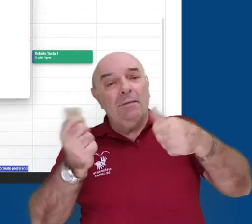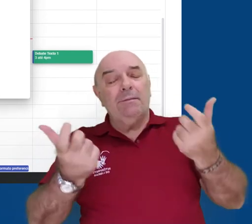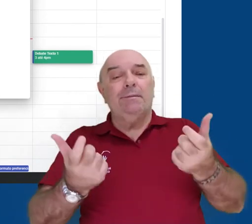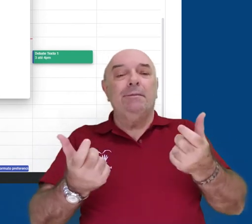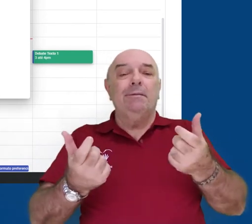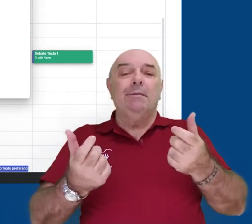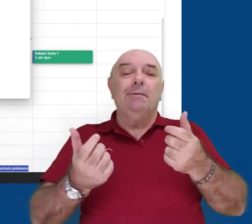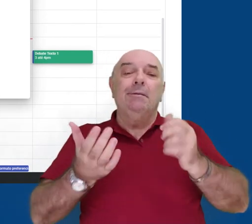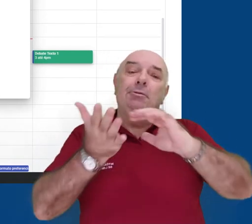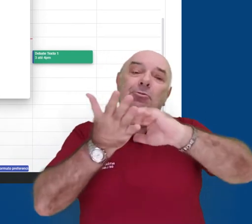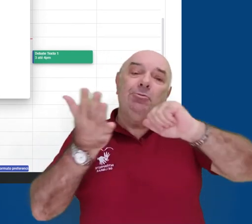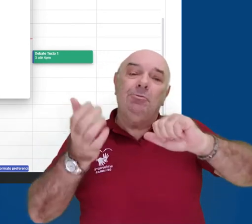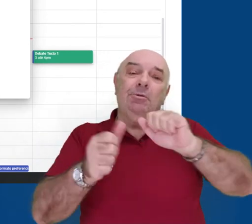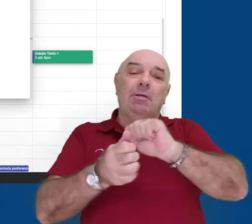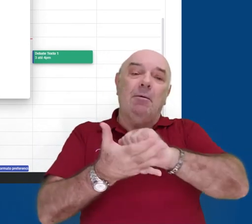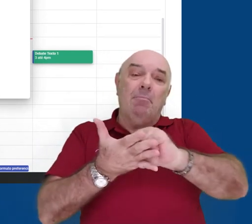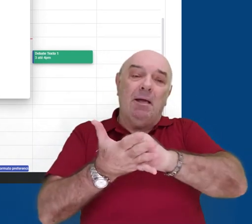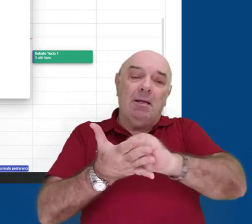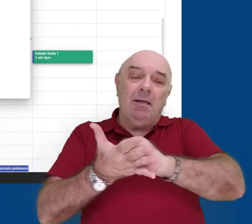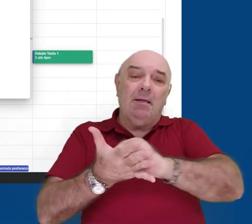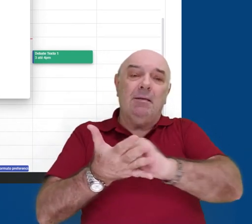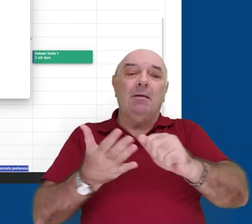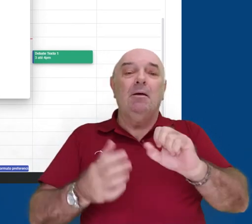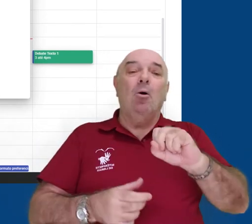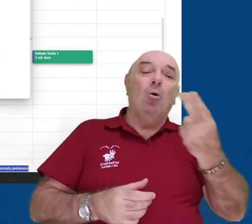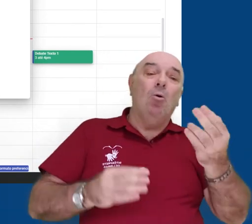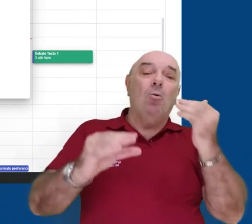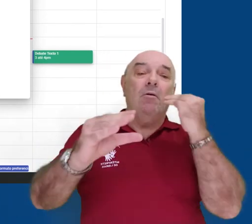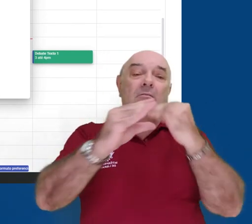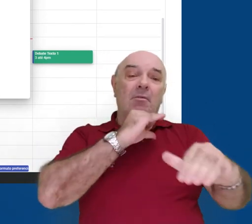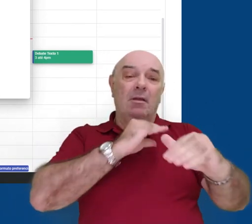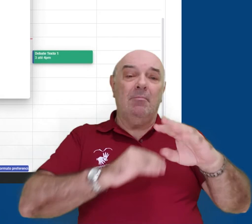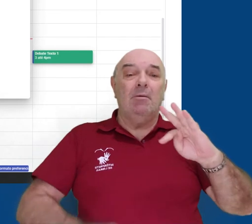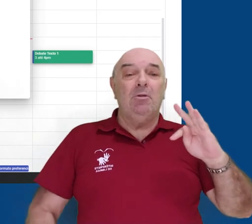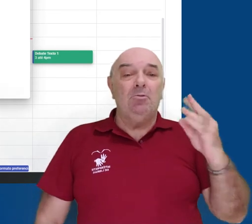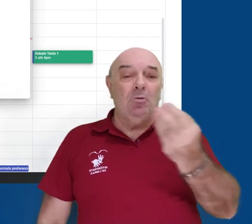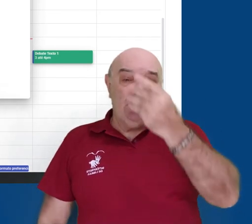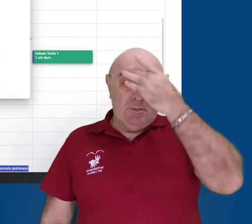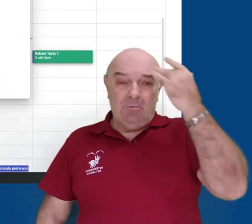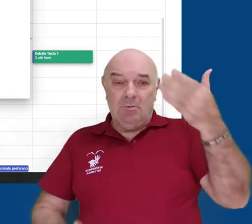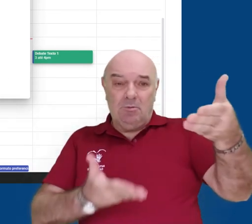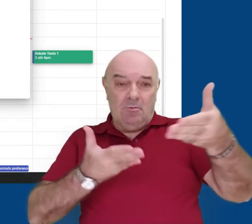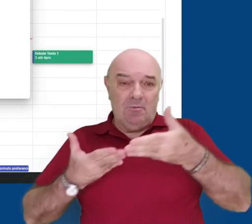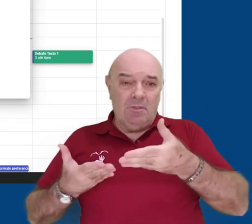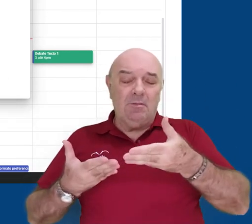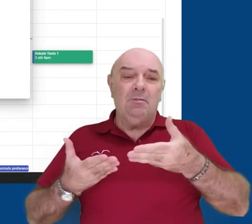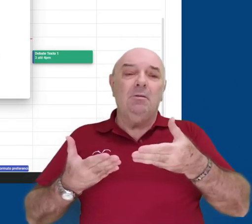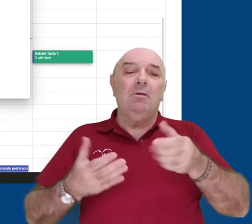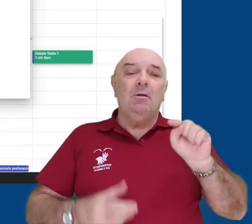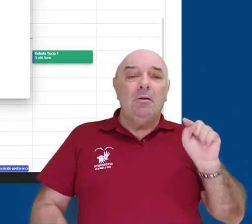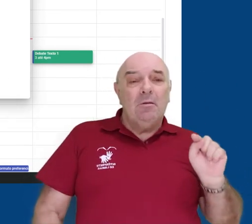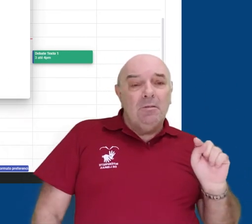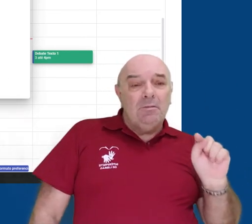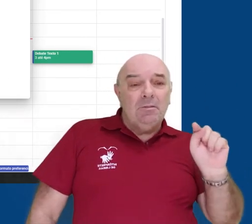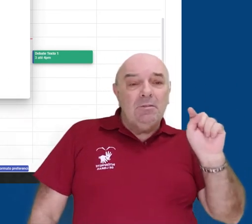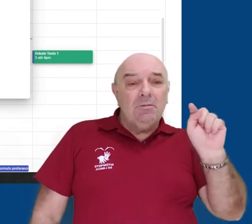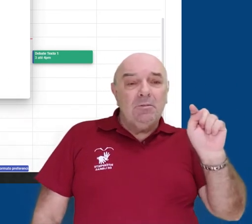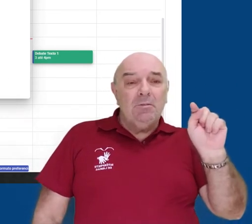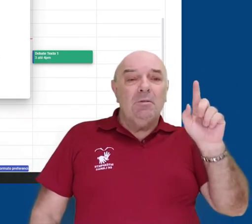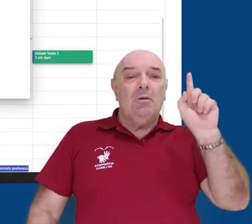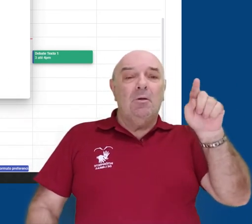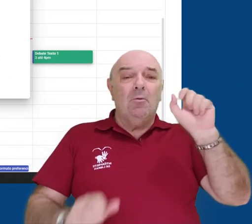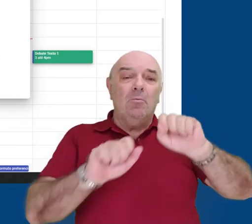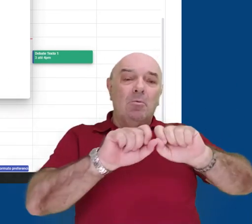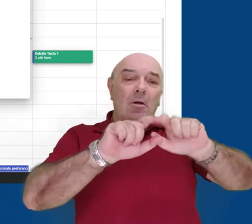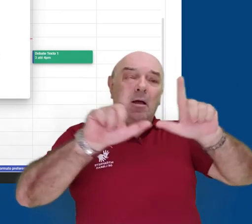configurações. Podemos excluir esse evento, enviar um e-mail para todos os convidados e nos três pontos